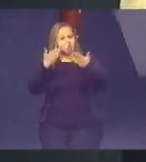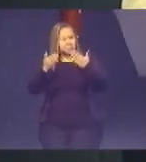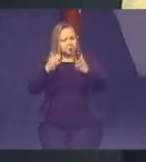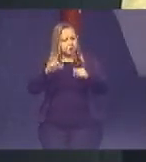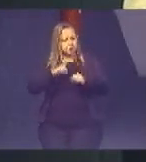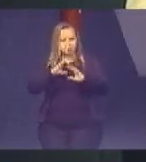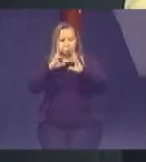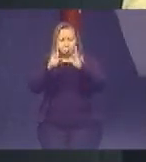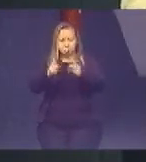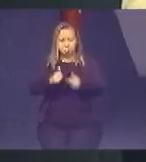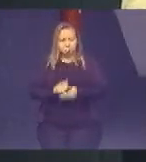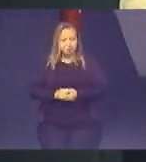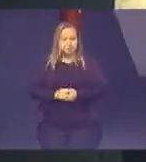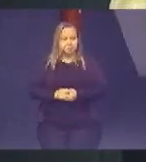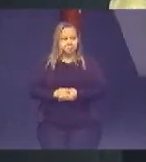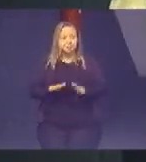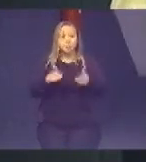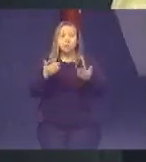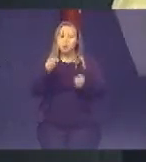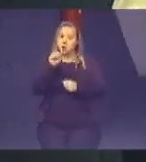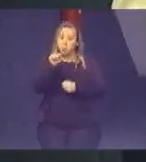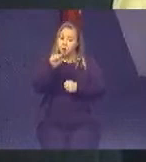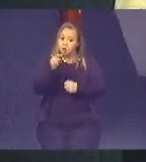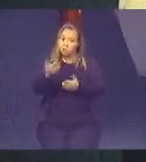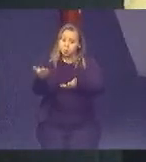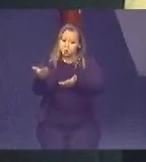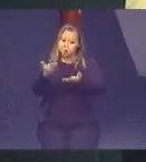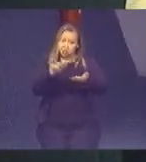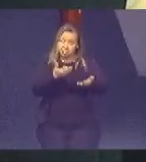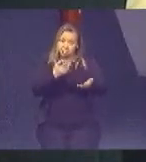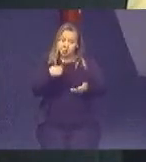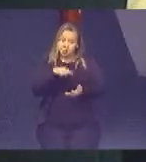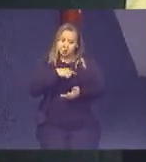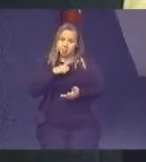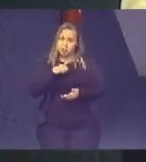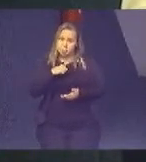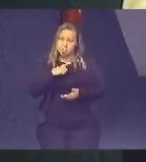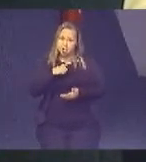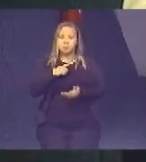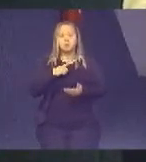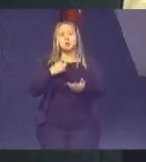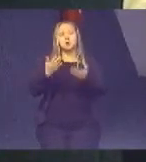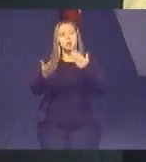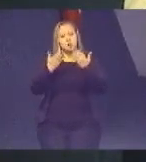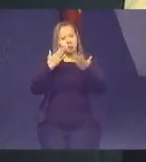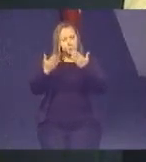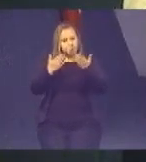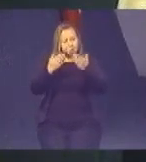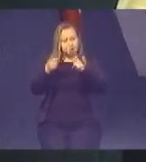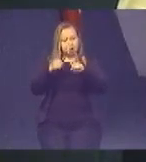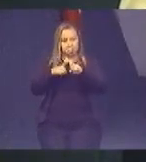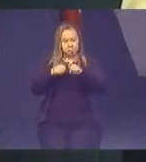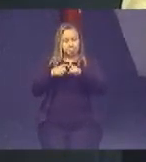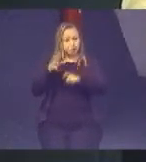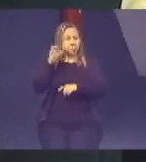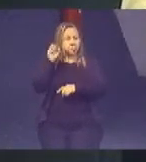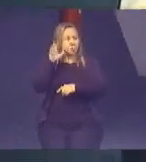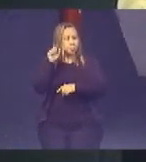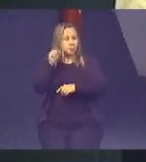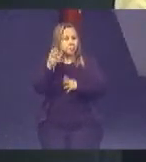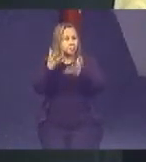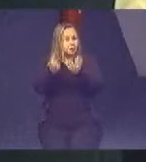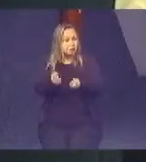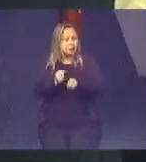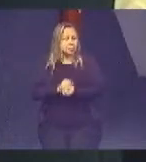documentos? Tem. Então, você vai me trazer e nós temos um psiquiatra e um psicólogo aqui, ele vai te ouvir e nós vamos te